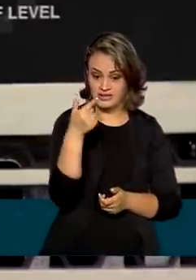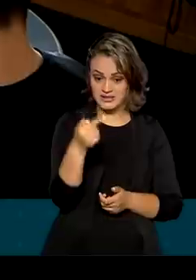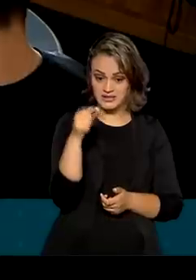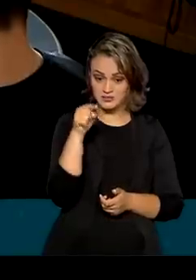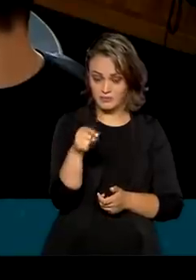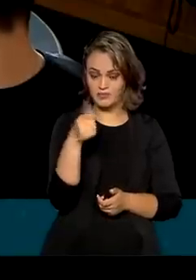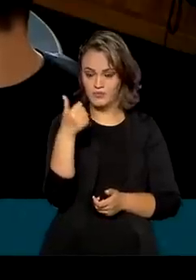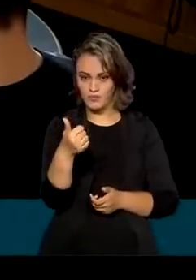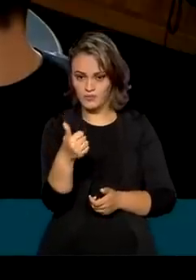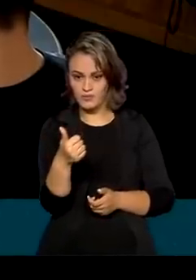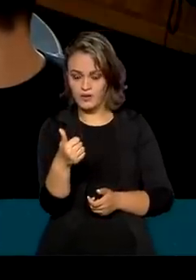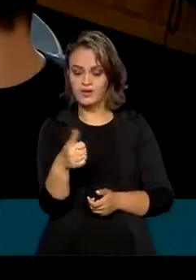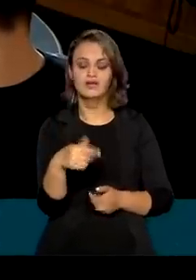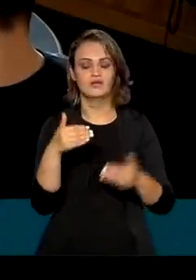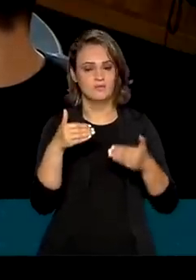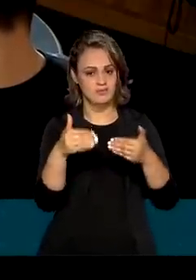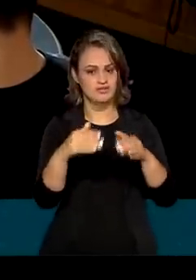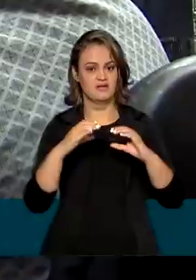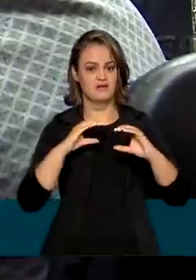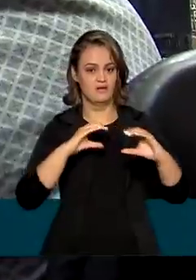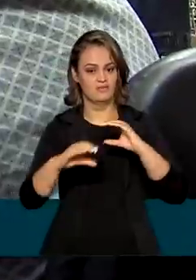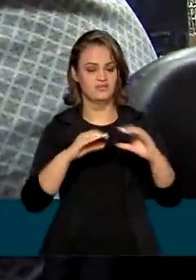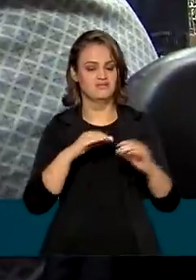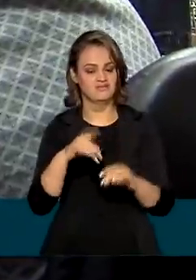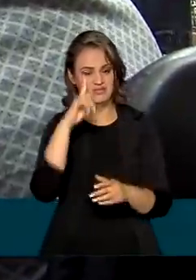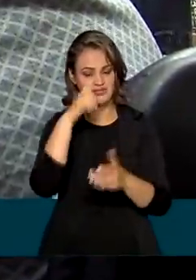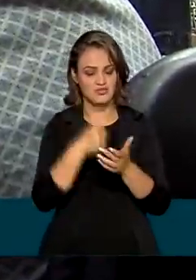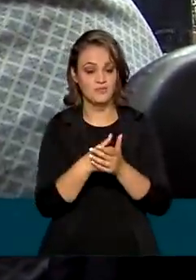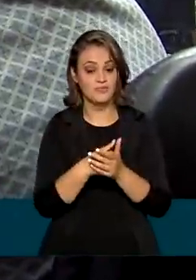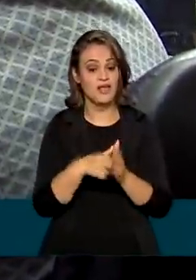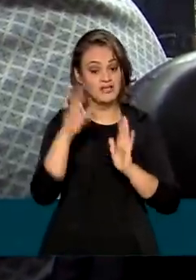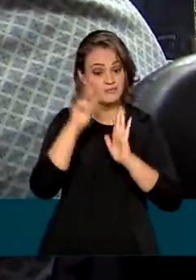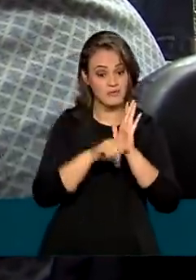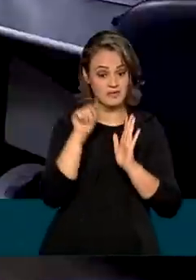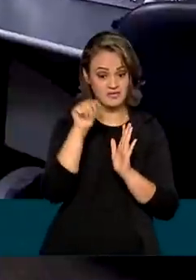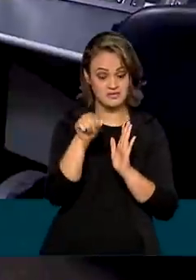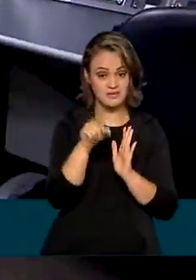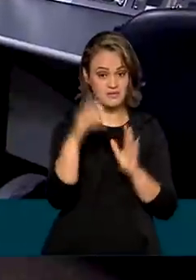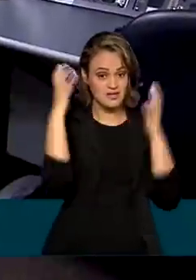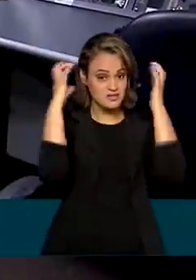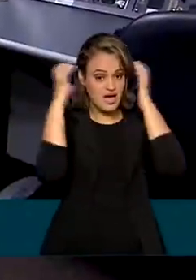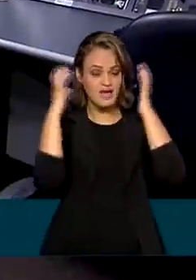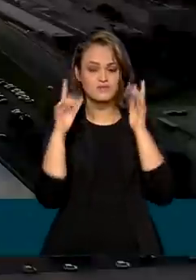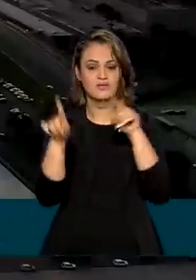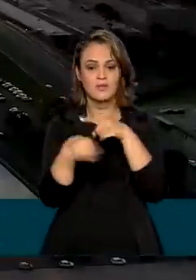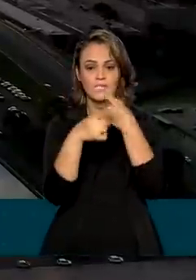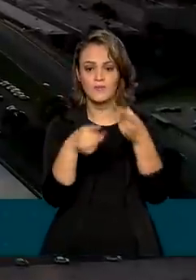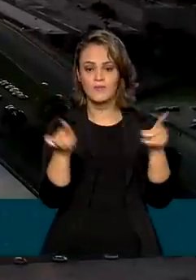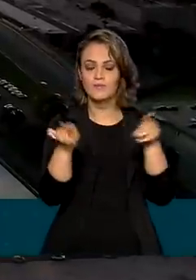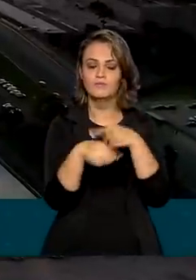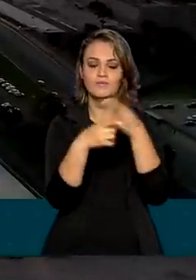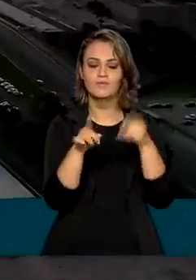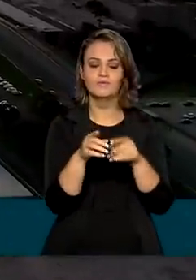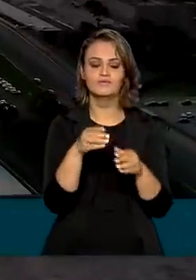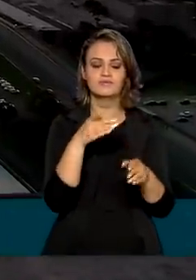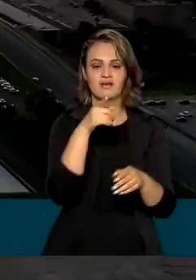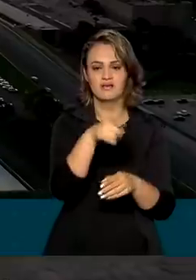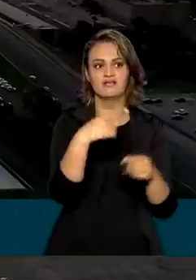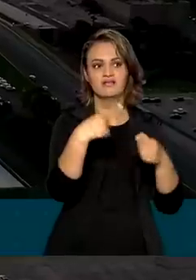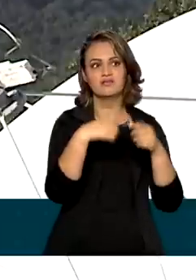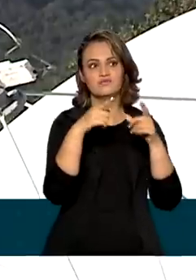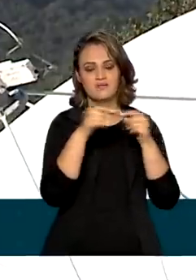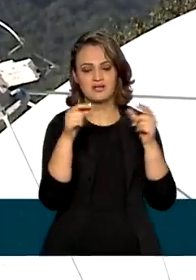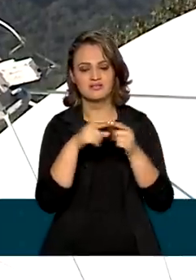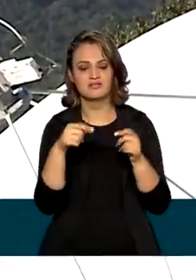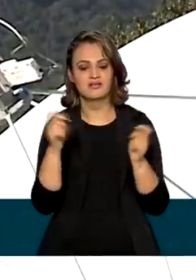MHz, definida pelo Ministério das Comunicações, a programação da rádio MEC com música clássica chegará à Brasília e na